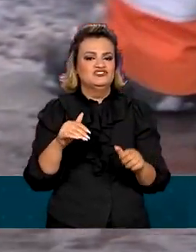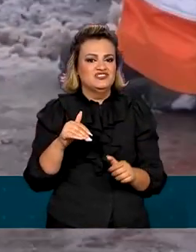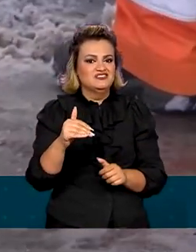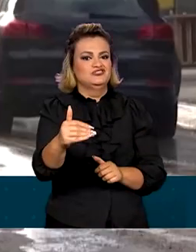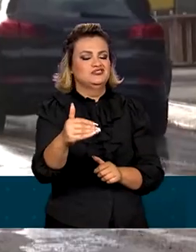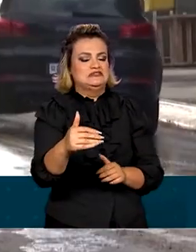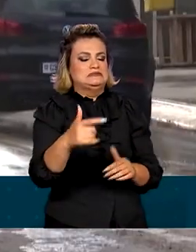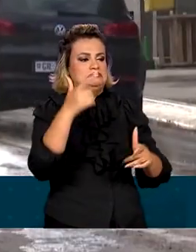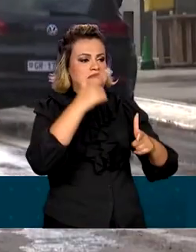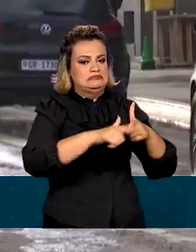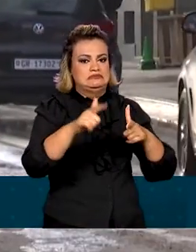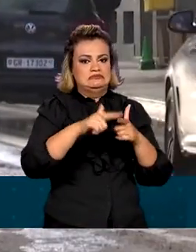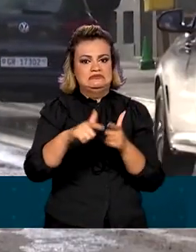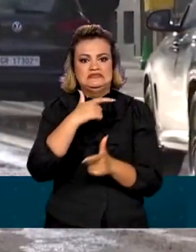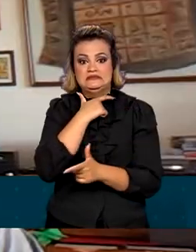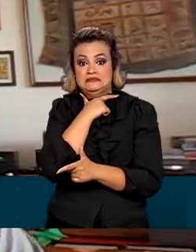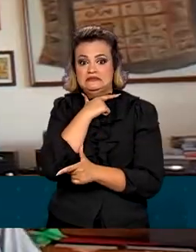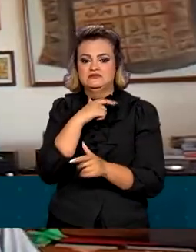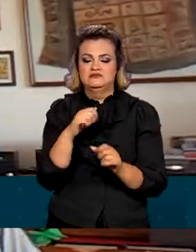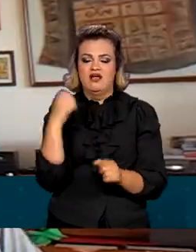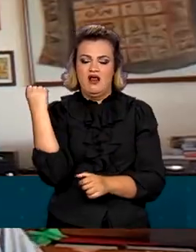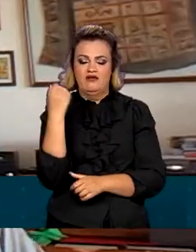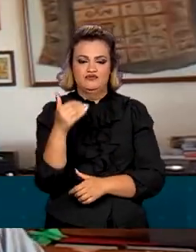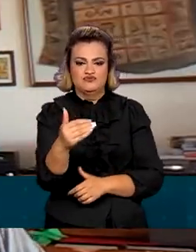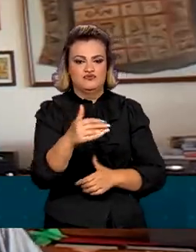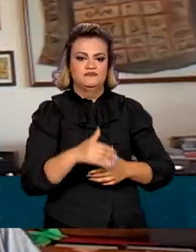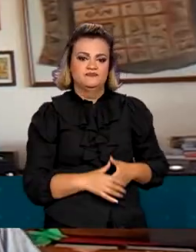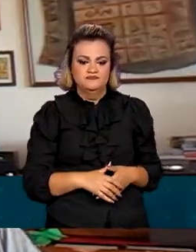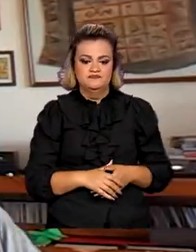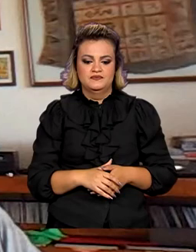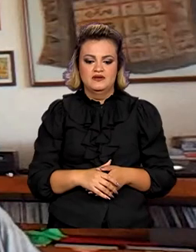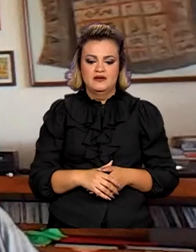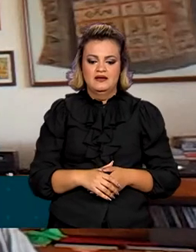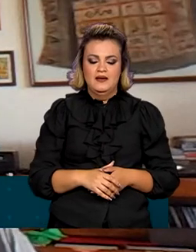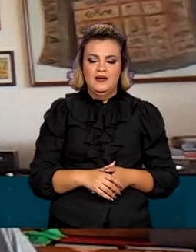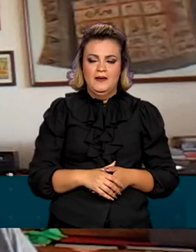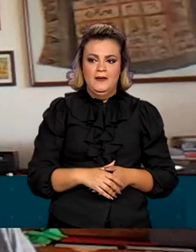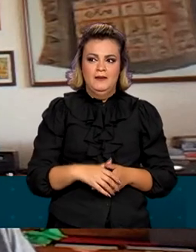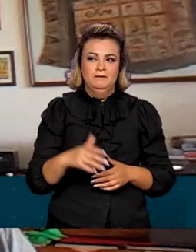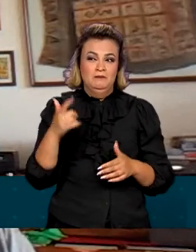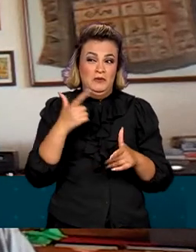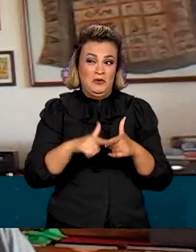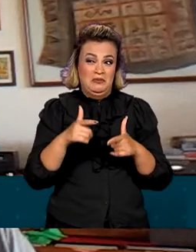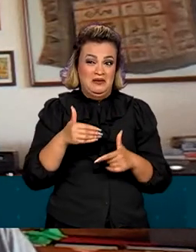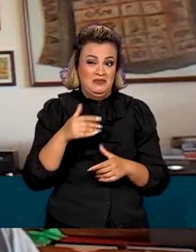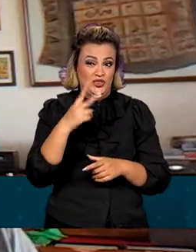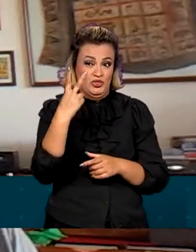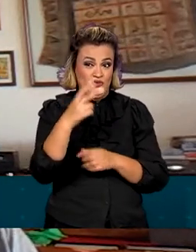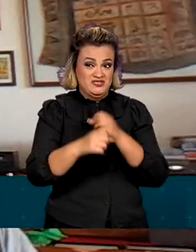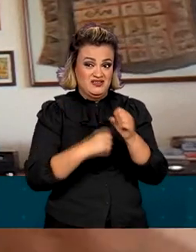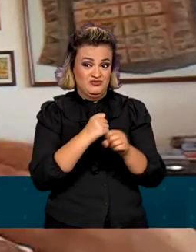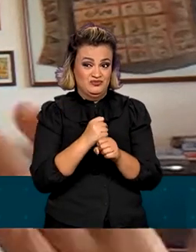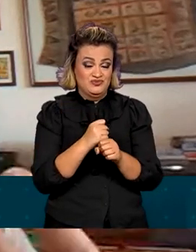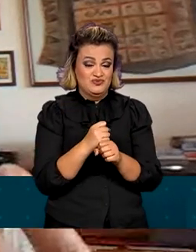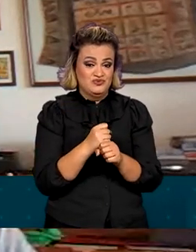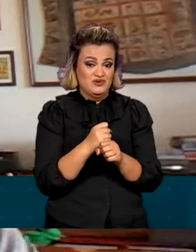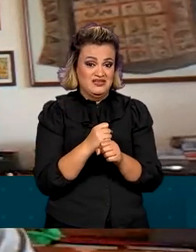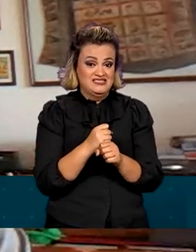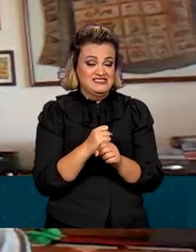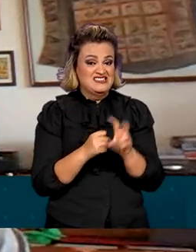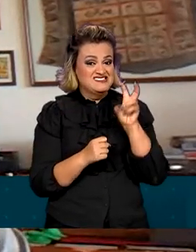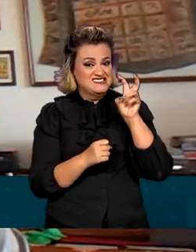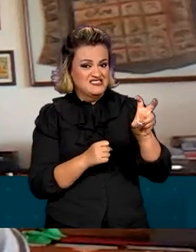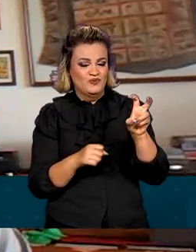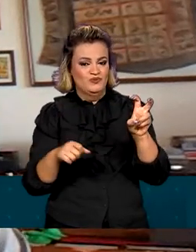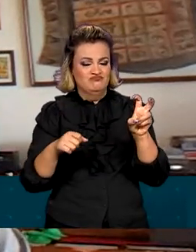maiores nos próximos anos. Dos dez principais riscos para os próximos dois anos, a gente tem cinco que são